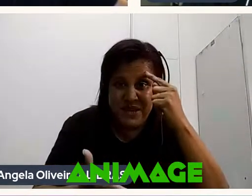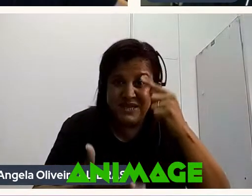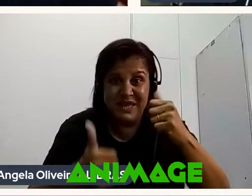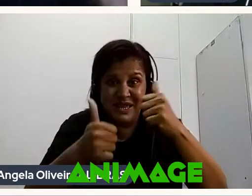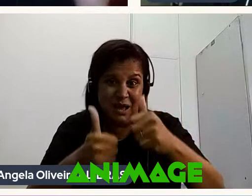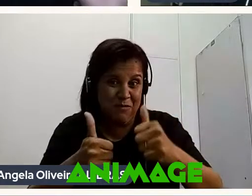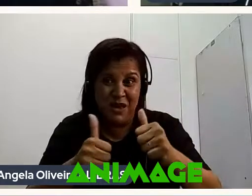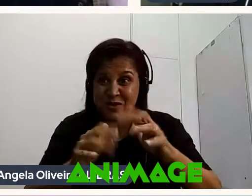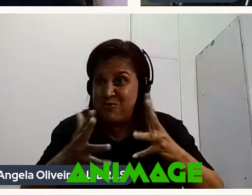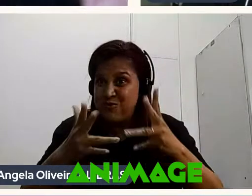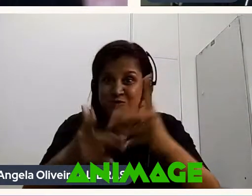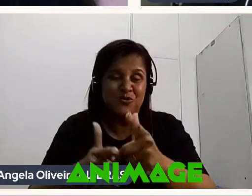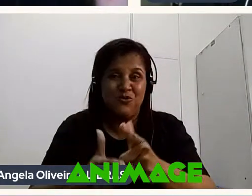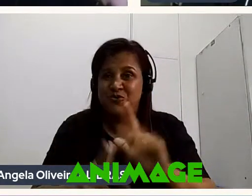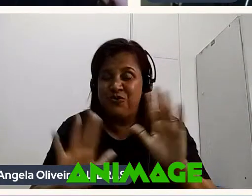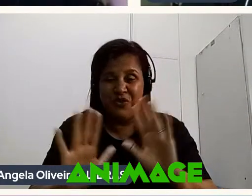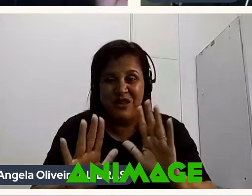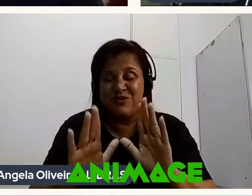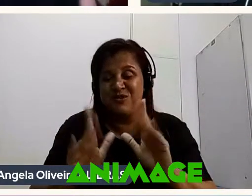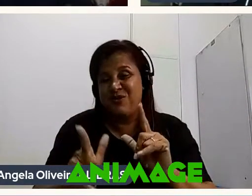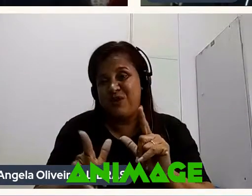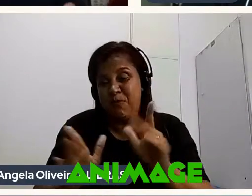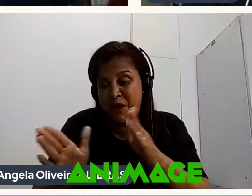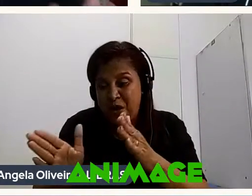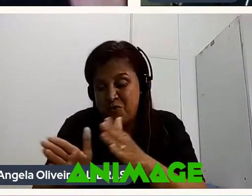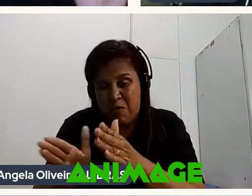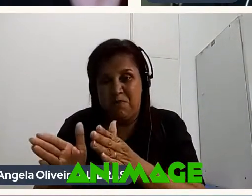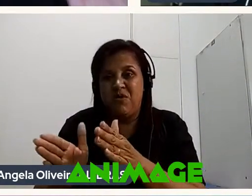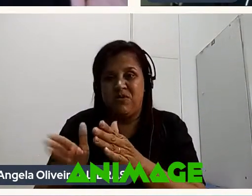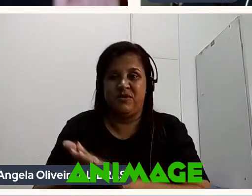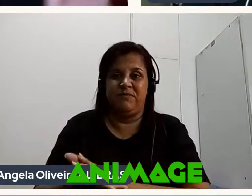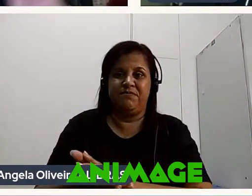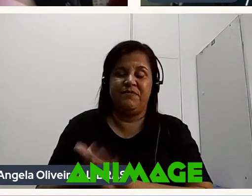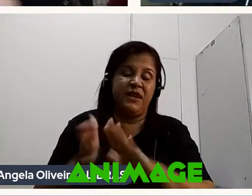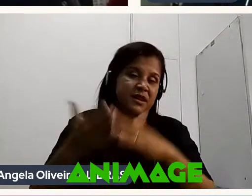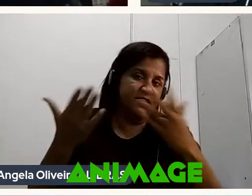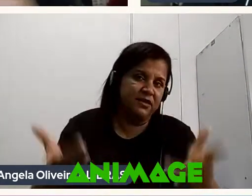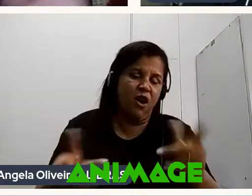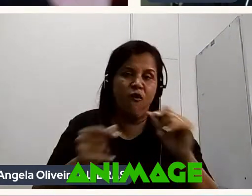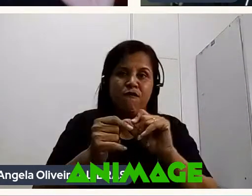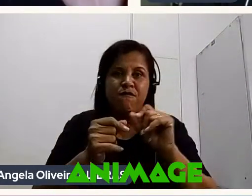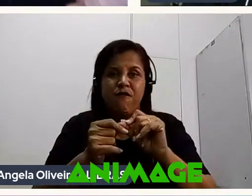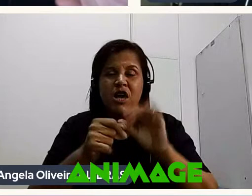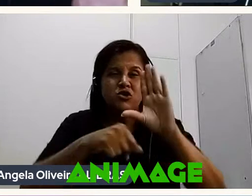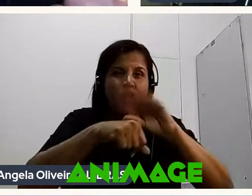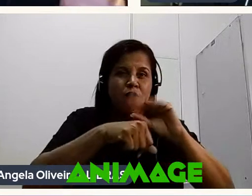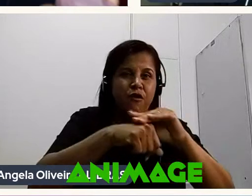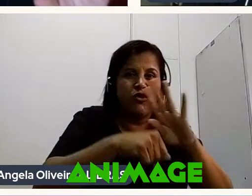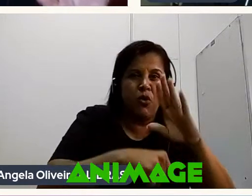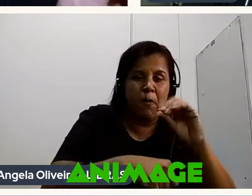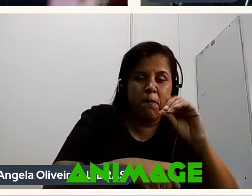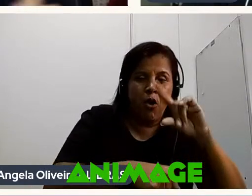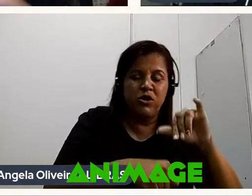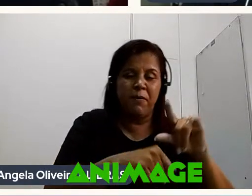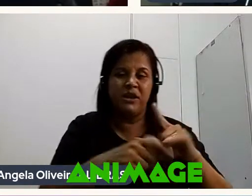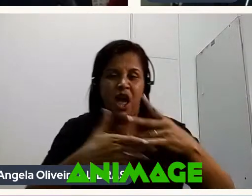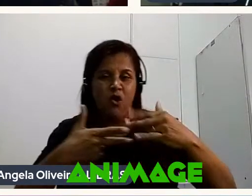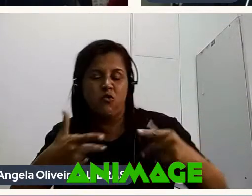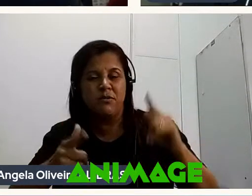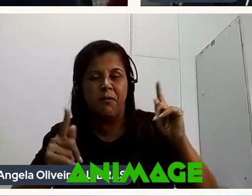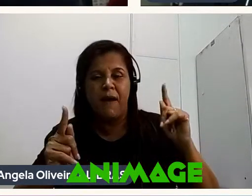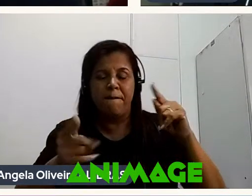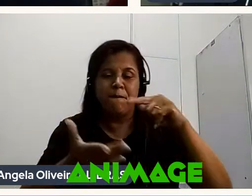cenário inteiro Você está pegando Uma porta Né Então A gente faz um fotoboard Para já ter a coisa Mais definida Do